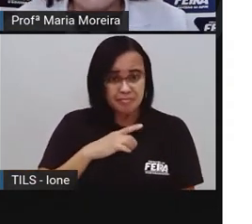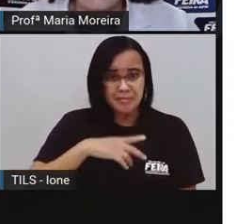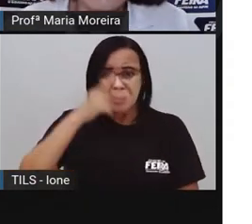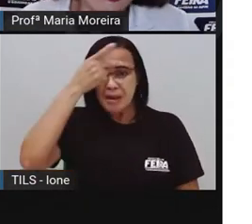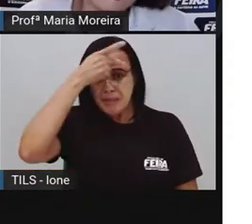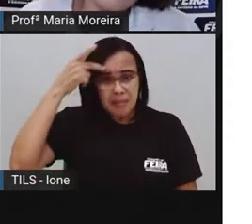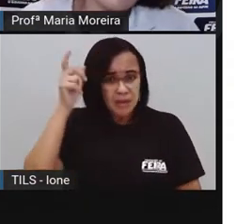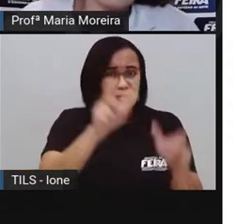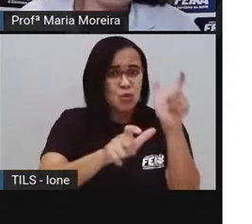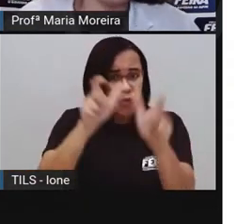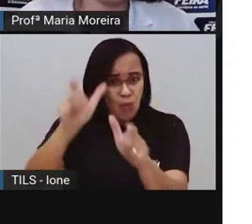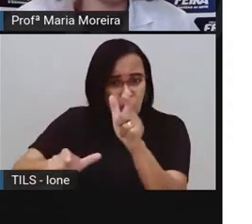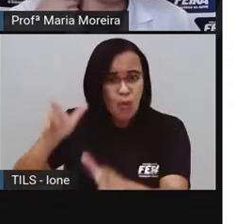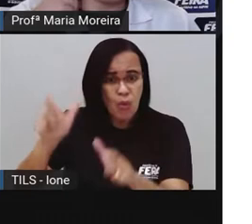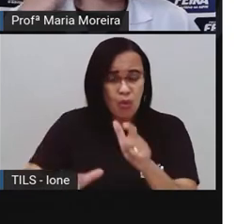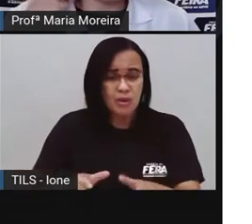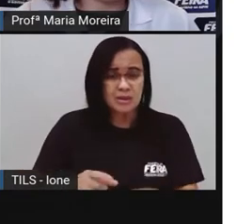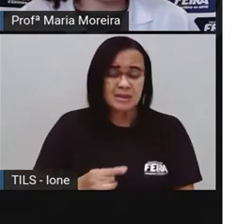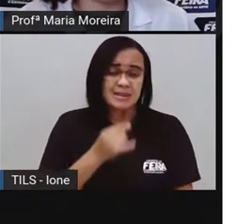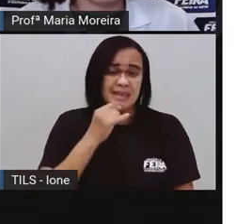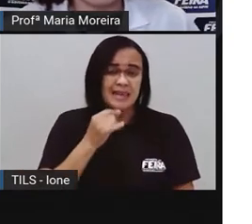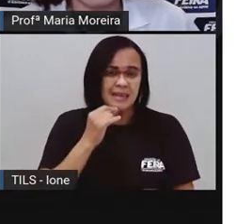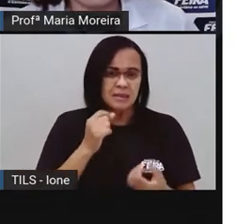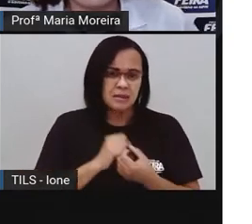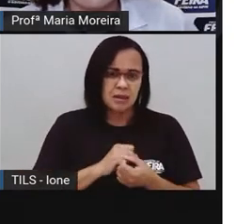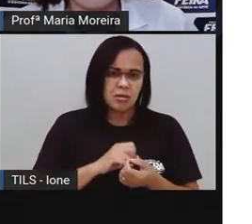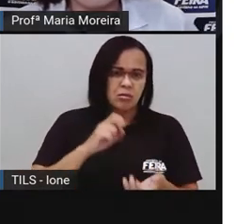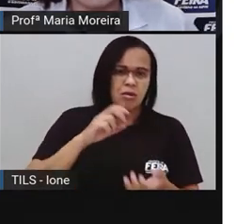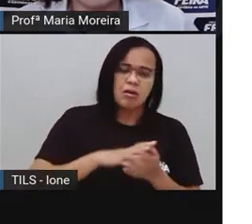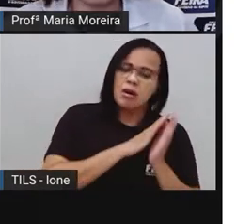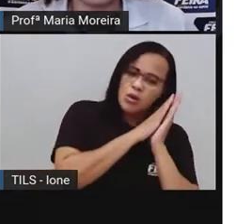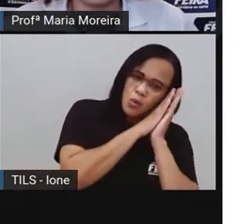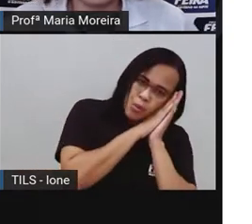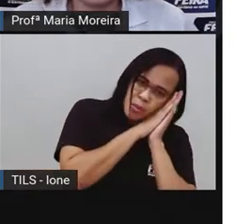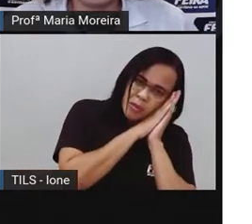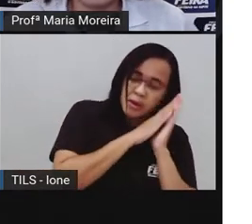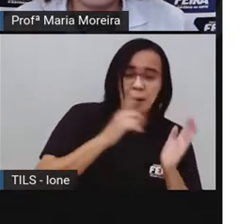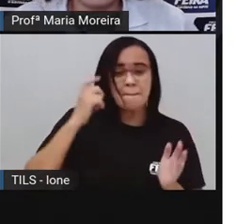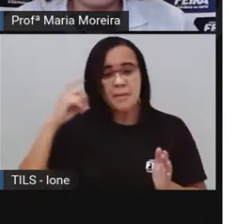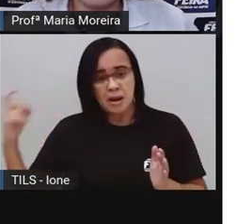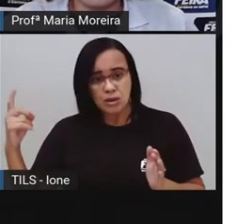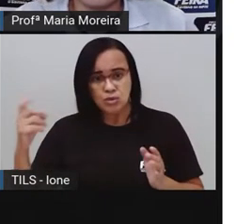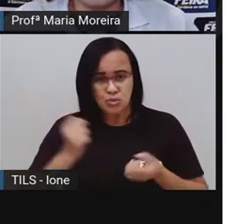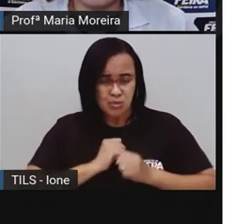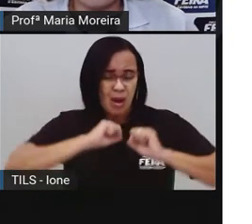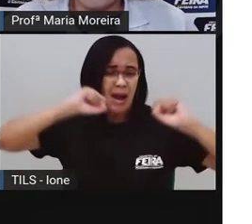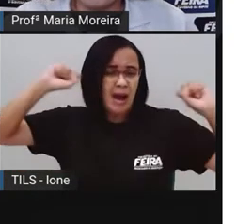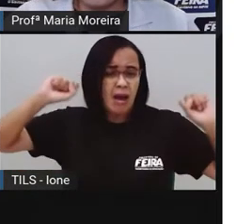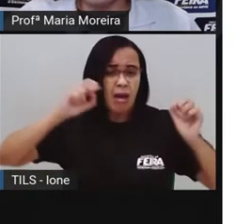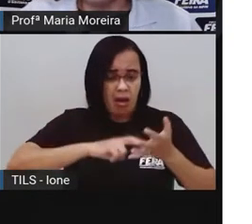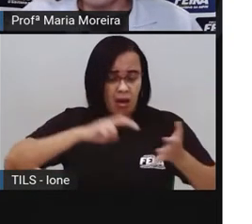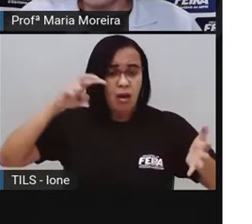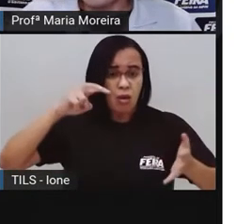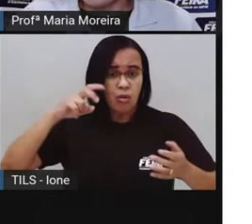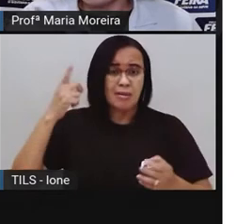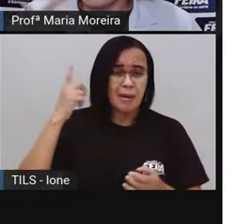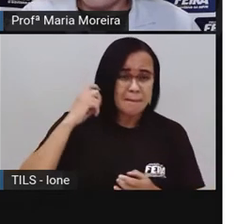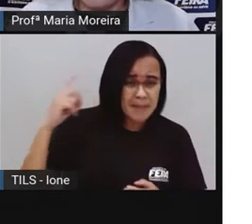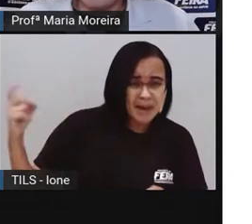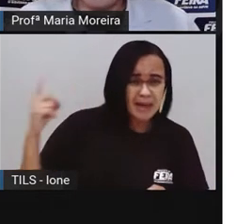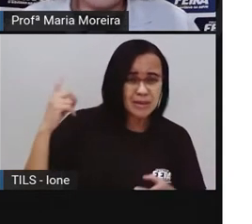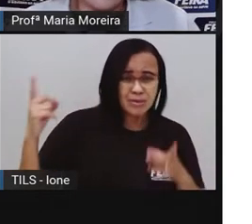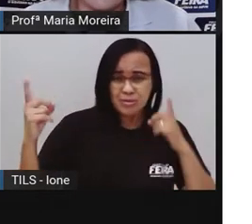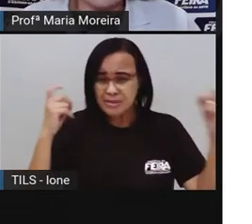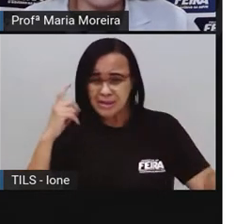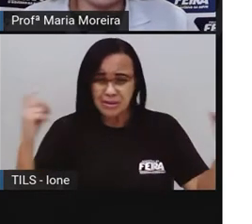barulho, acorda, barulho. Então, a sua audição já começa aí a ficar o quê? Comprometida. Bom, nós, né,